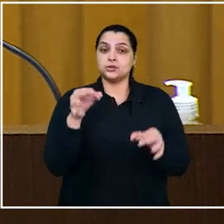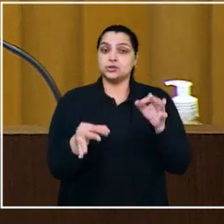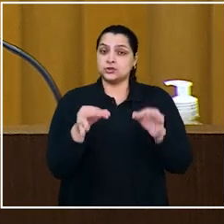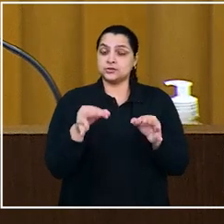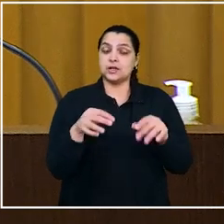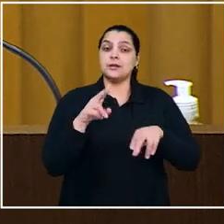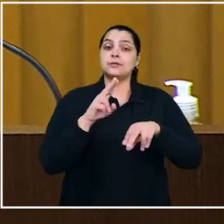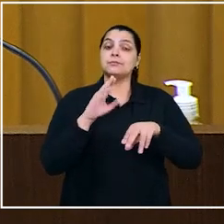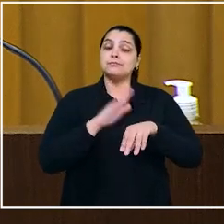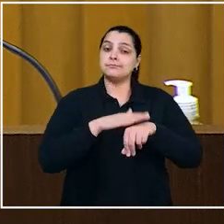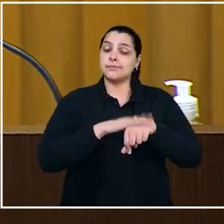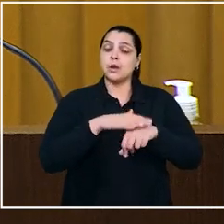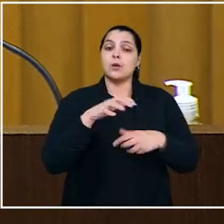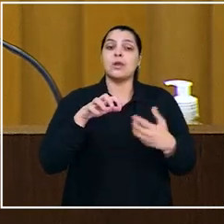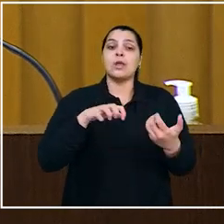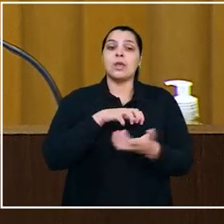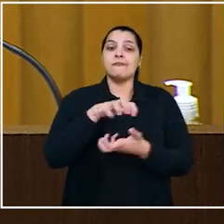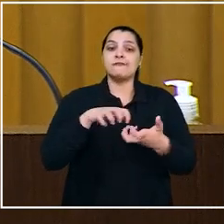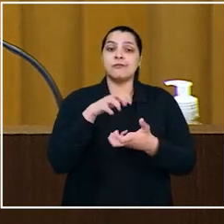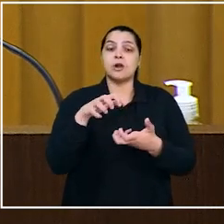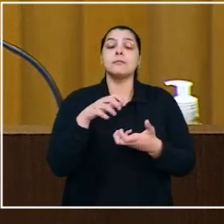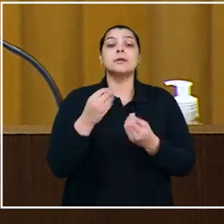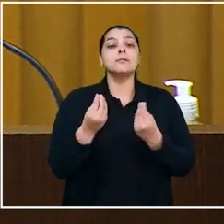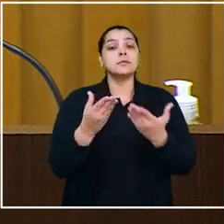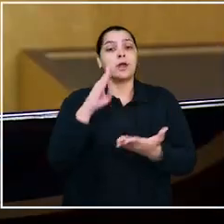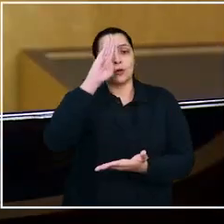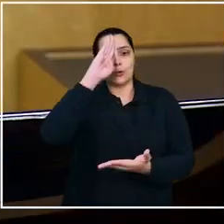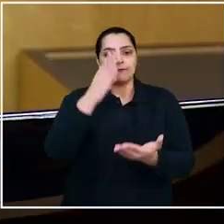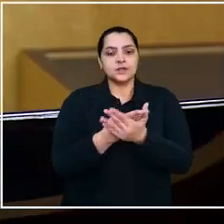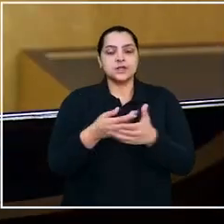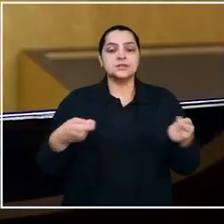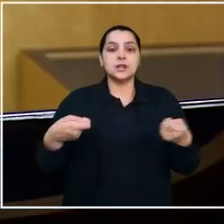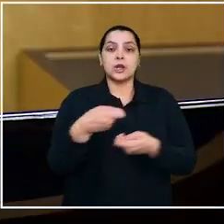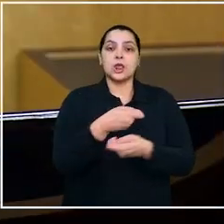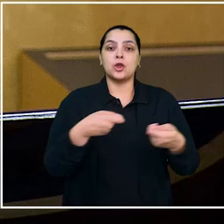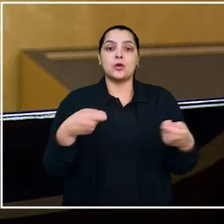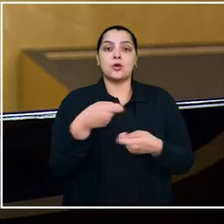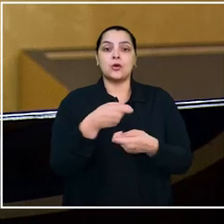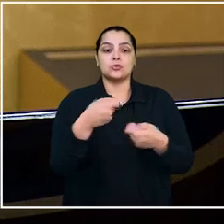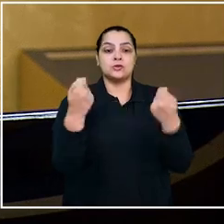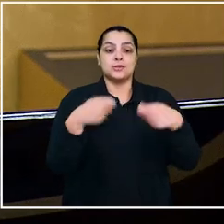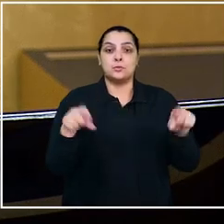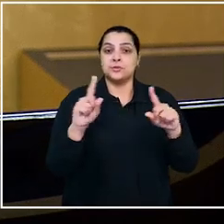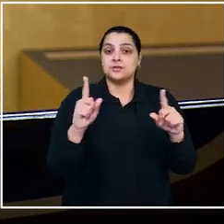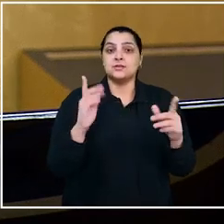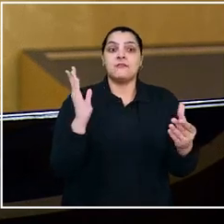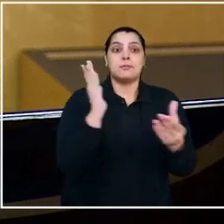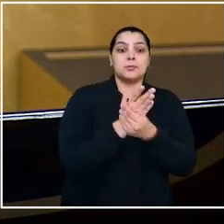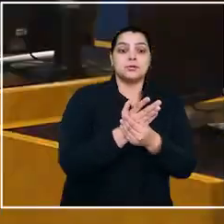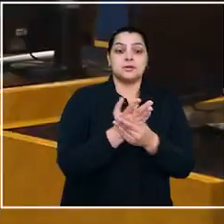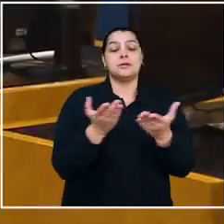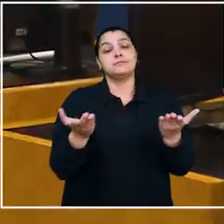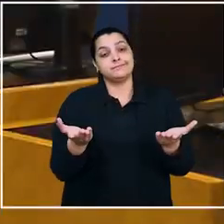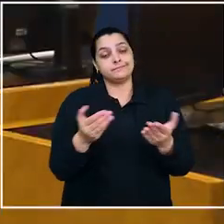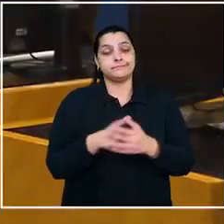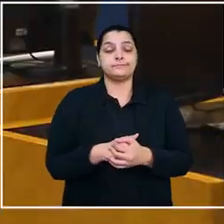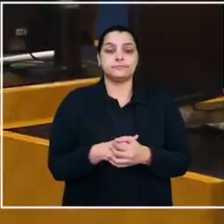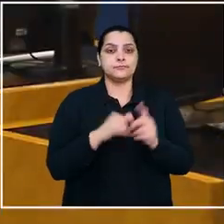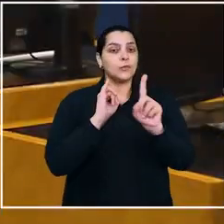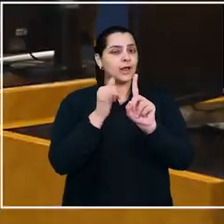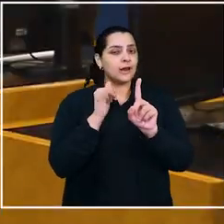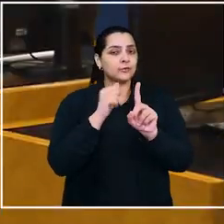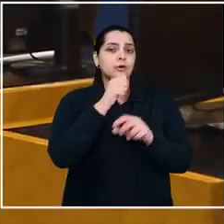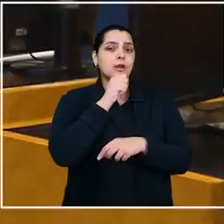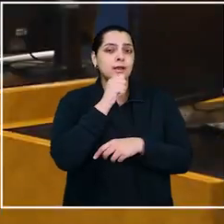Judiciário pela reforma trabalhista para dar credibilidade a negócios jurídicos entre particulares. Ainda na